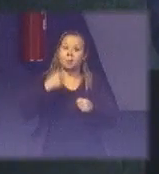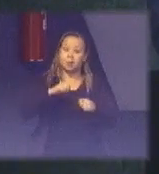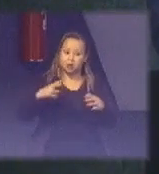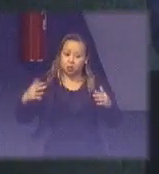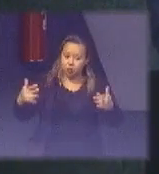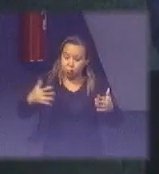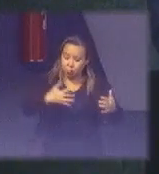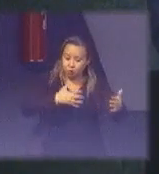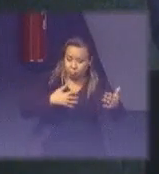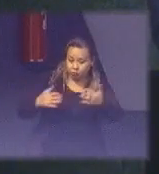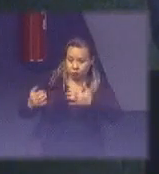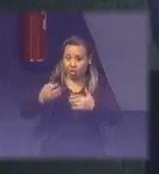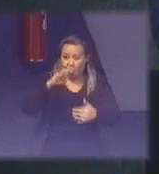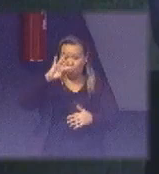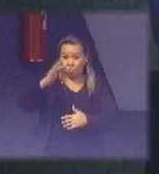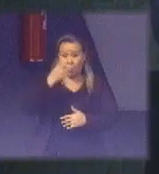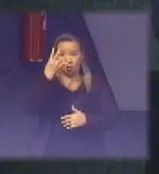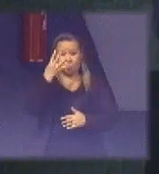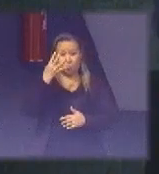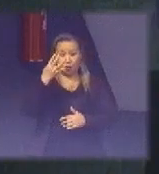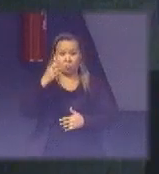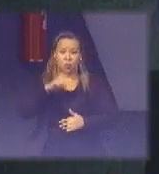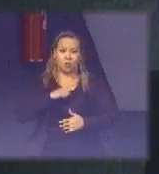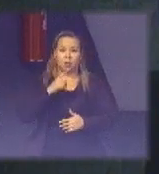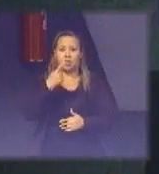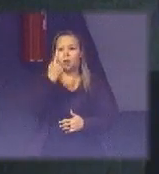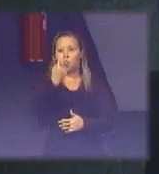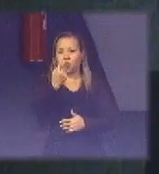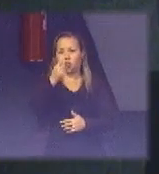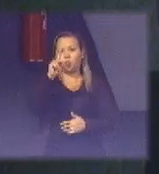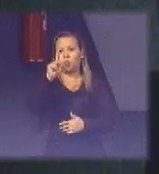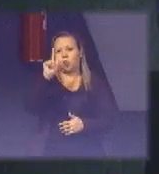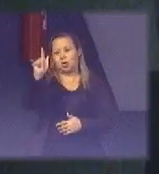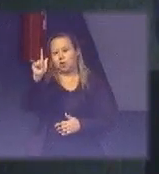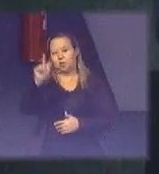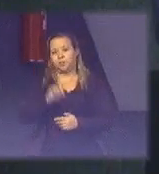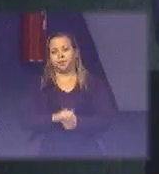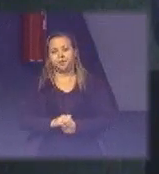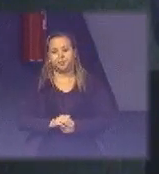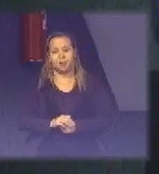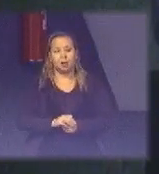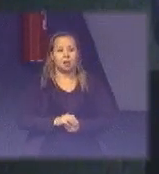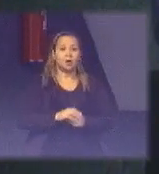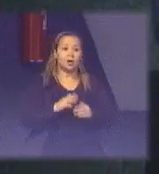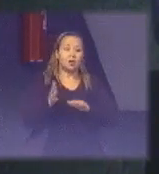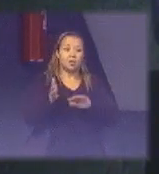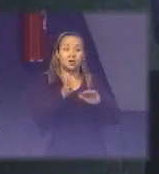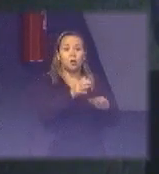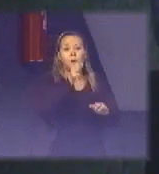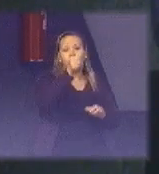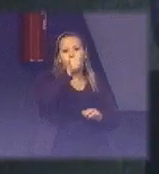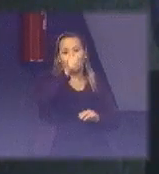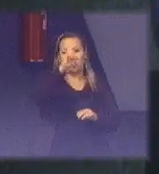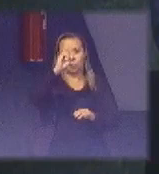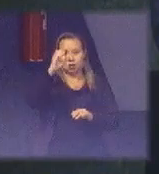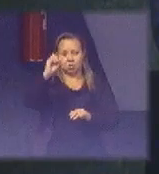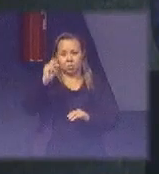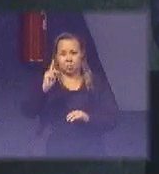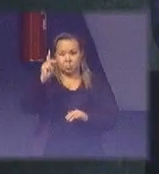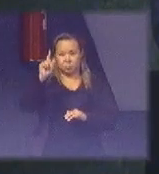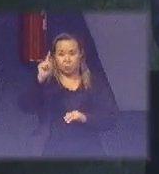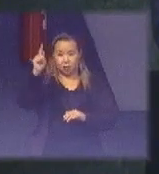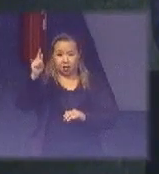mil lacres para ter um quilo. Correto? 800 quilos de lacre, você precisa